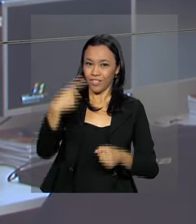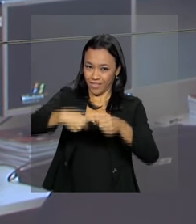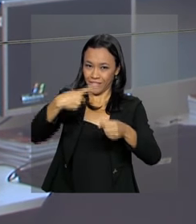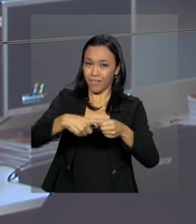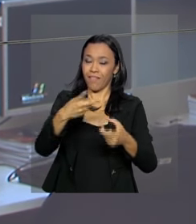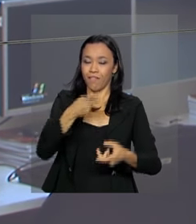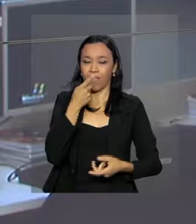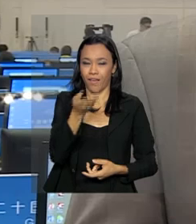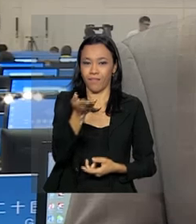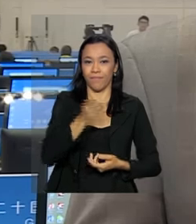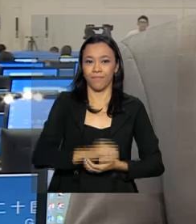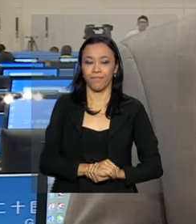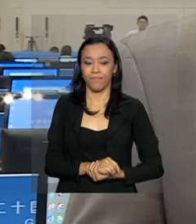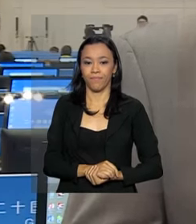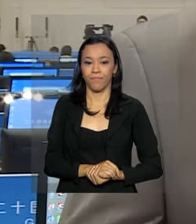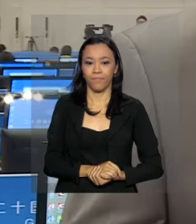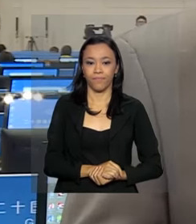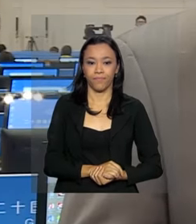para a gente.